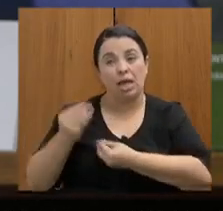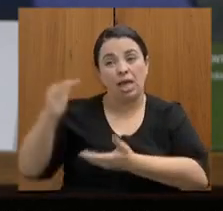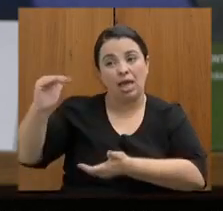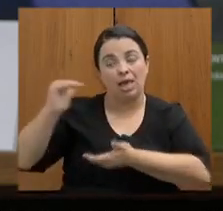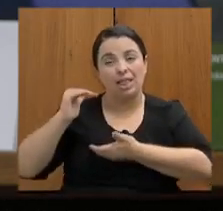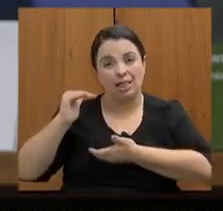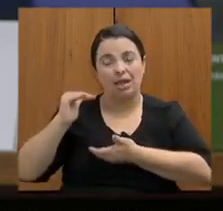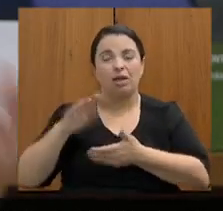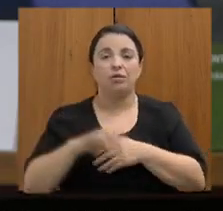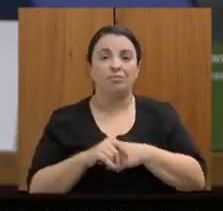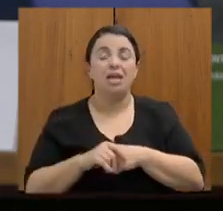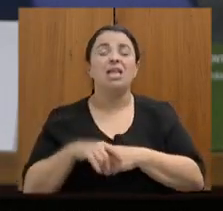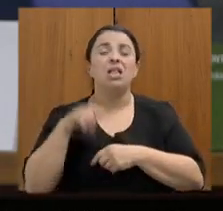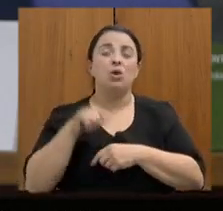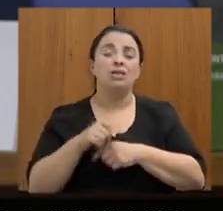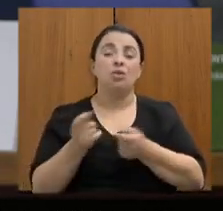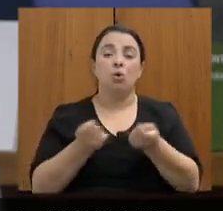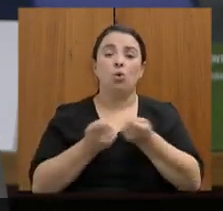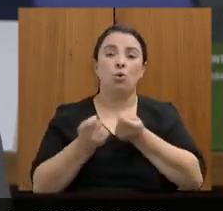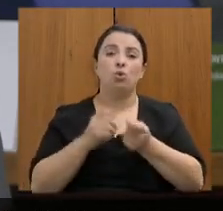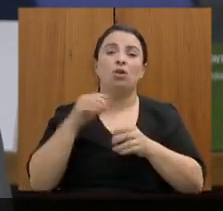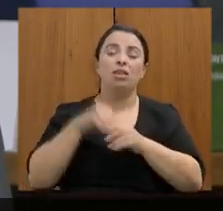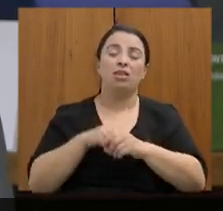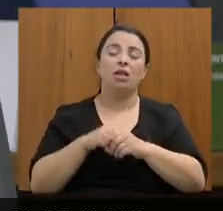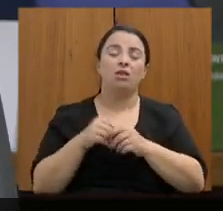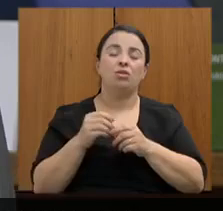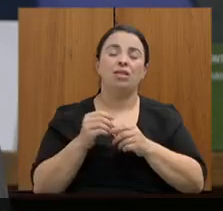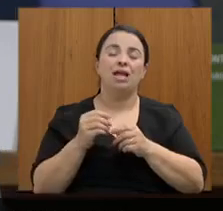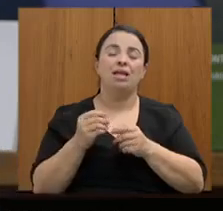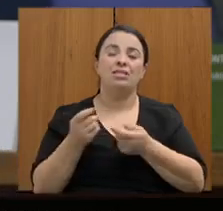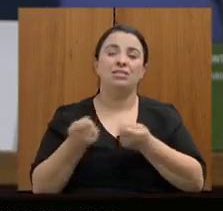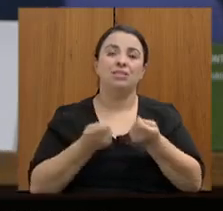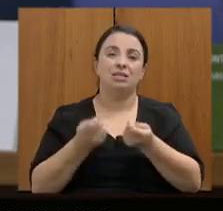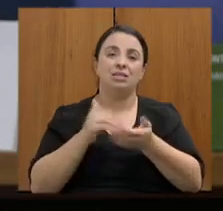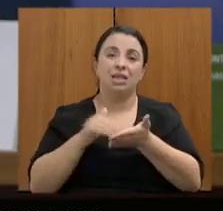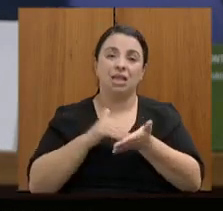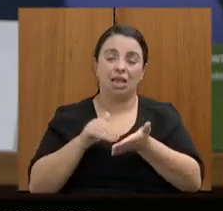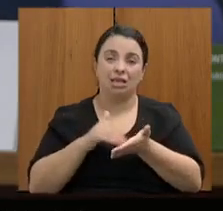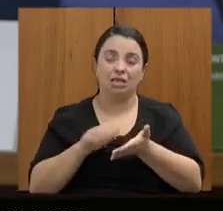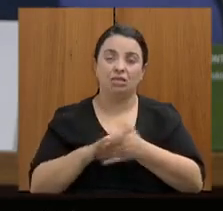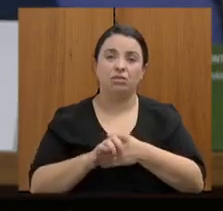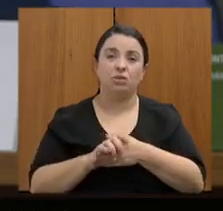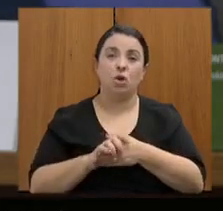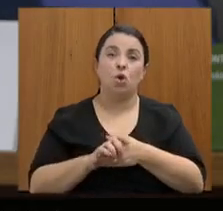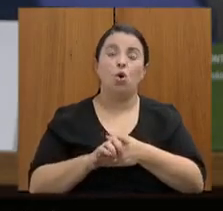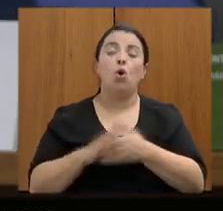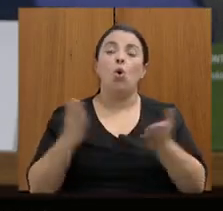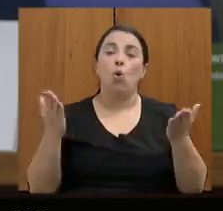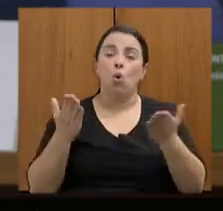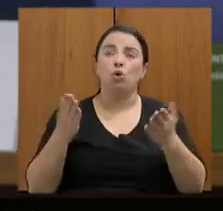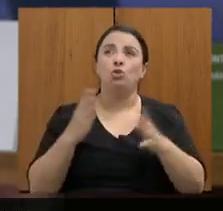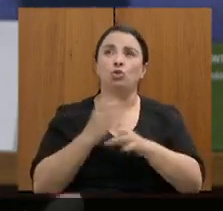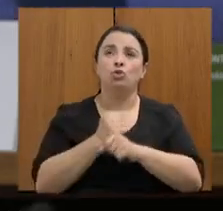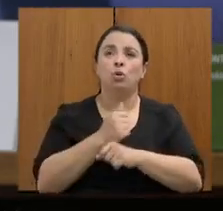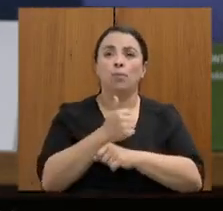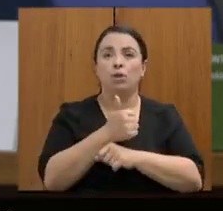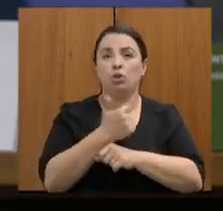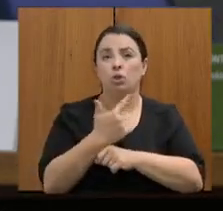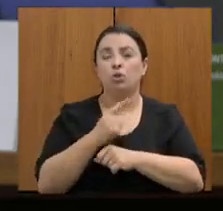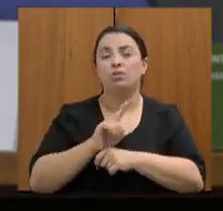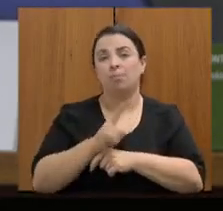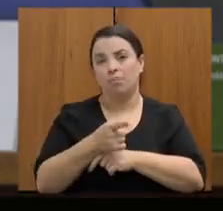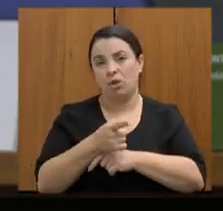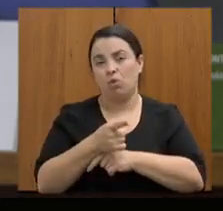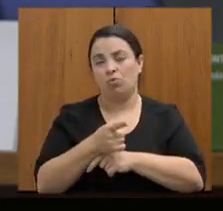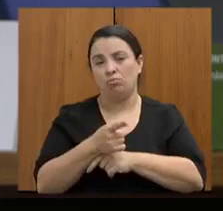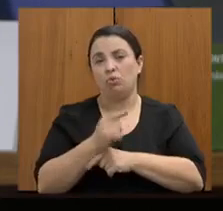controle interno da secretaria também nós temos atualmente são 12 mil os aparelhos armazenados a gente pode mandar